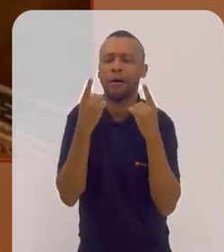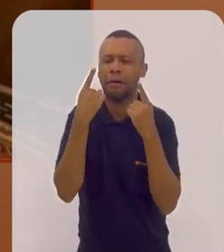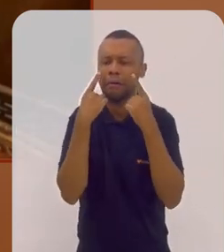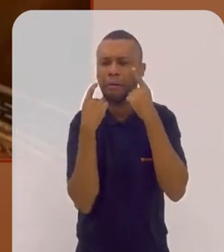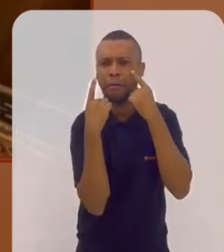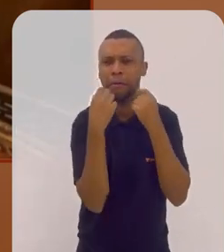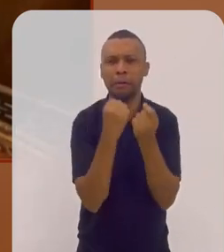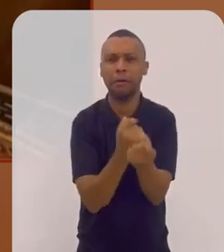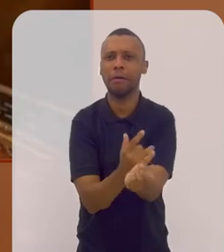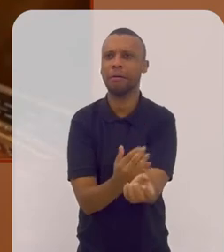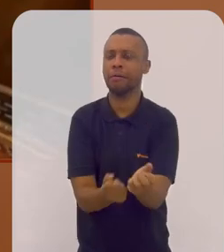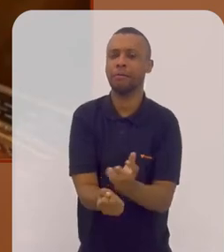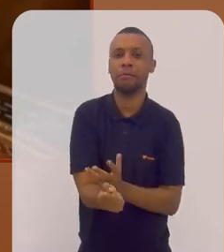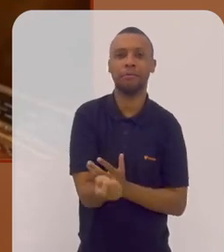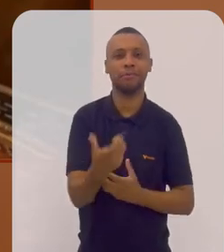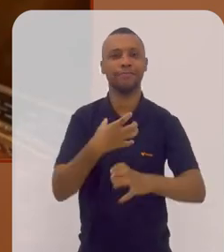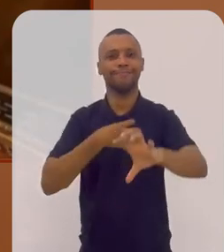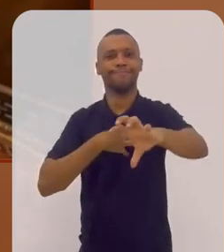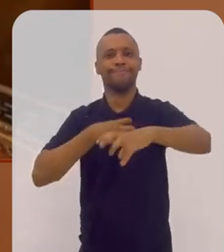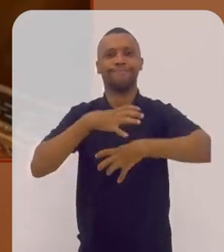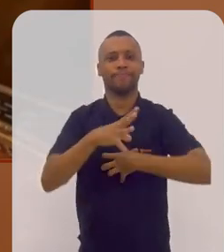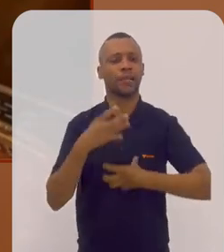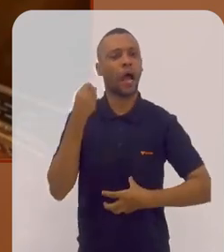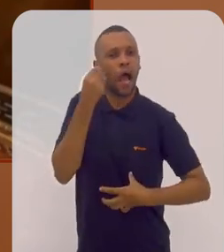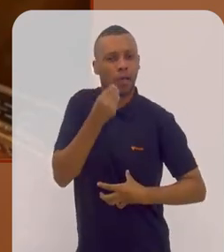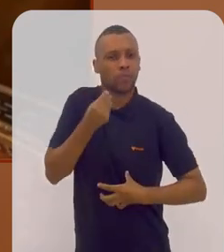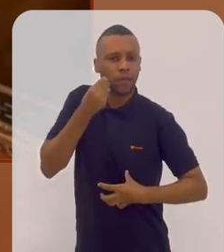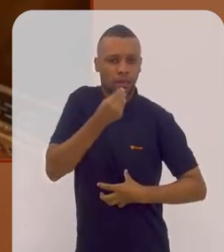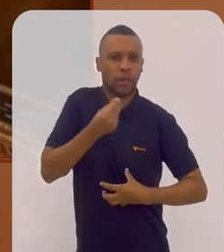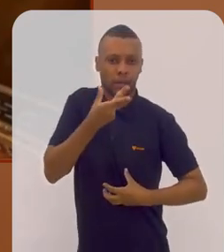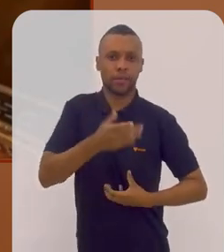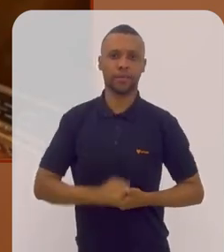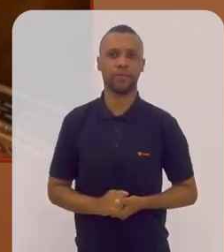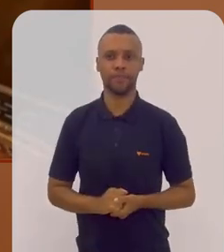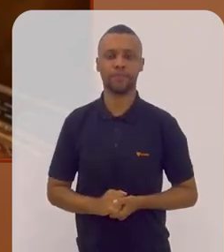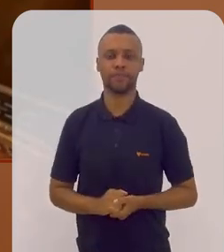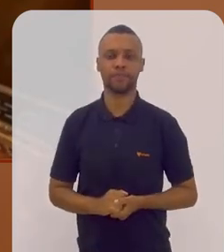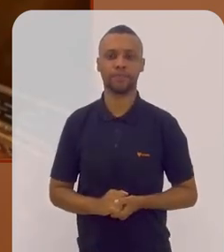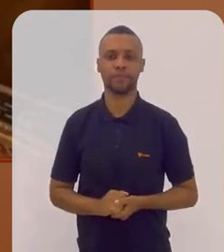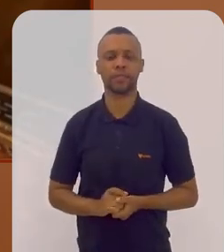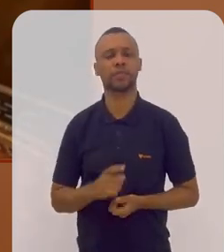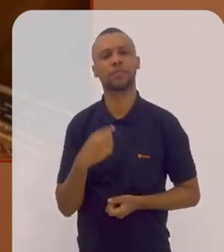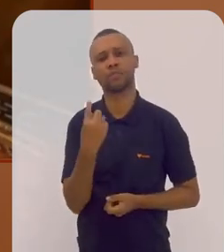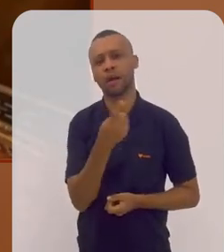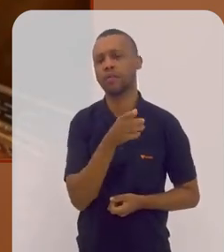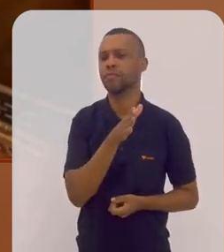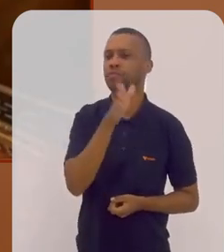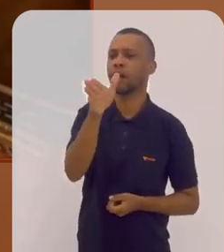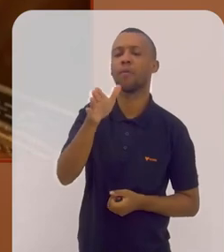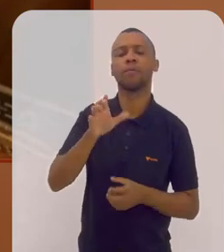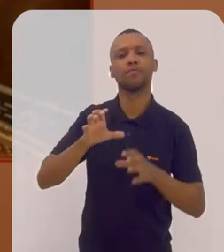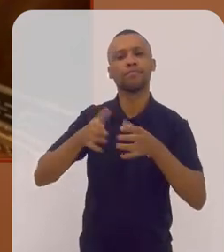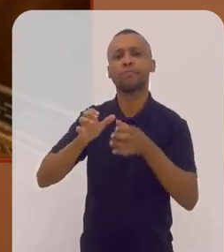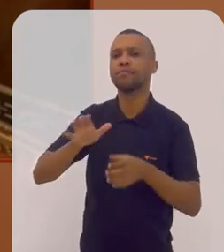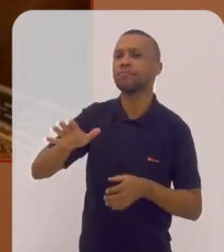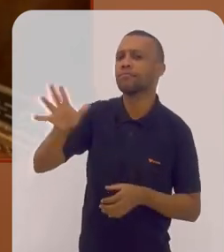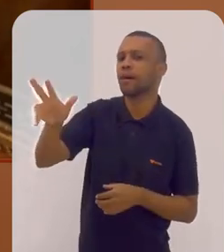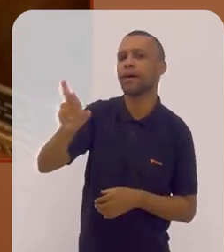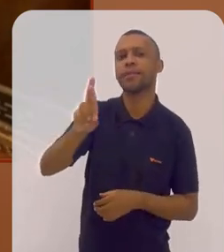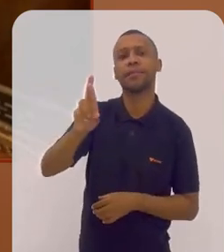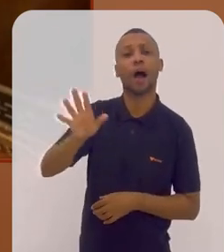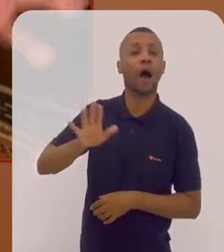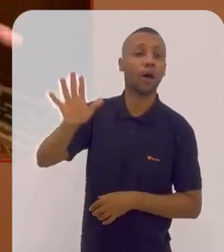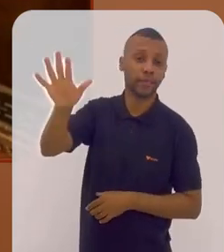para a gente também era muito tocante ter esse tipo de experiência e fomos às comunidades,